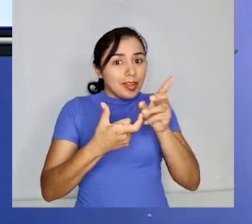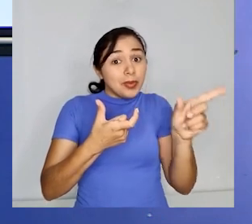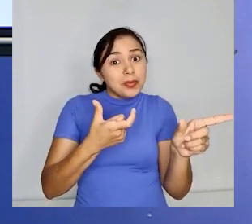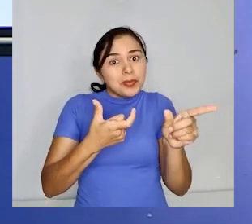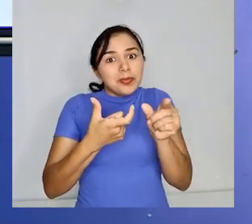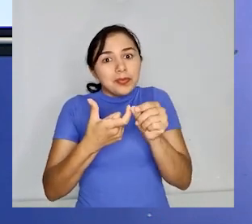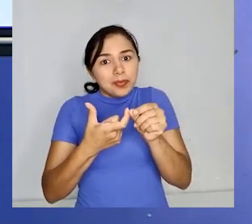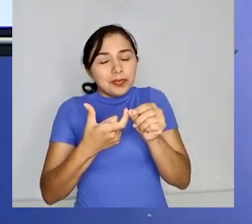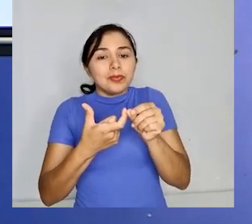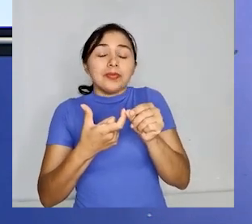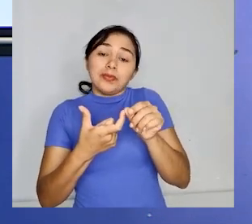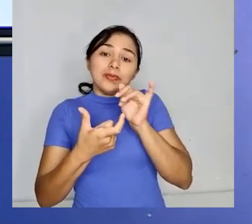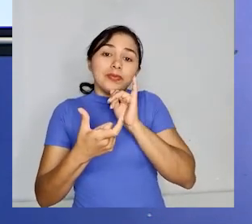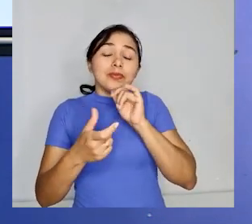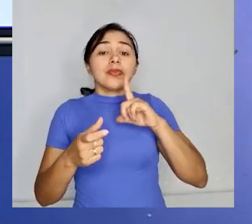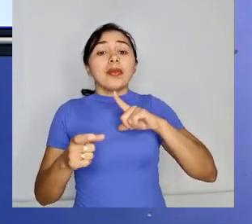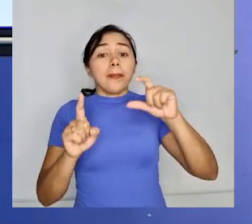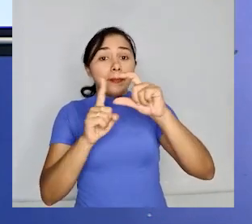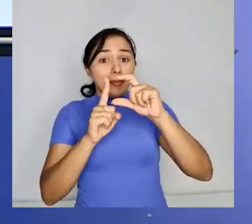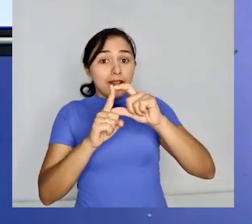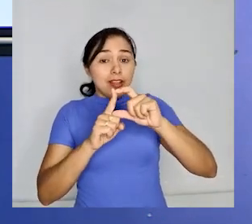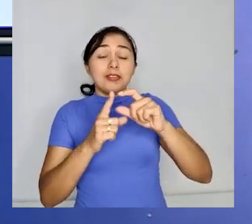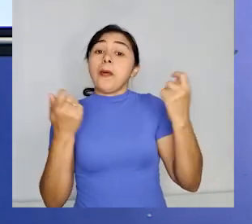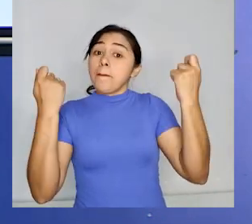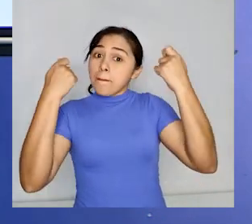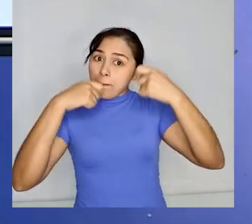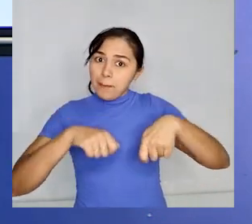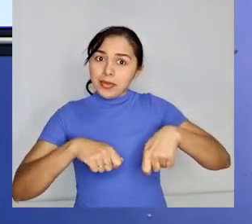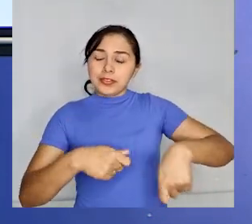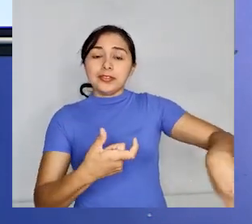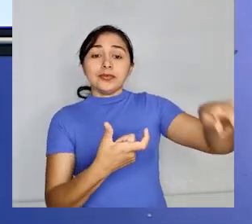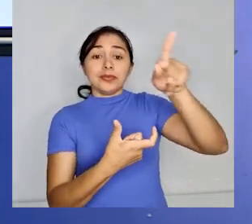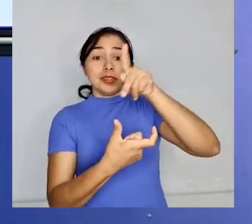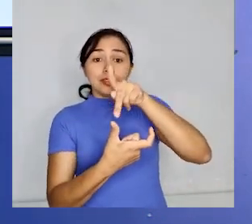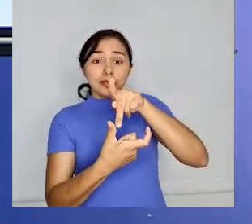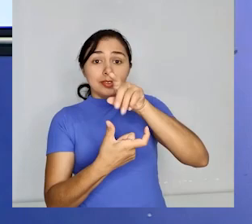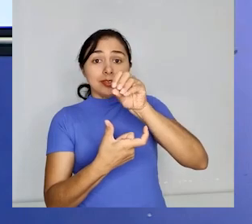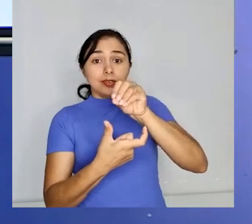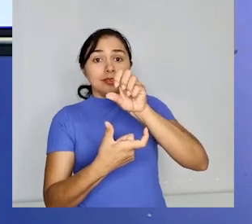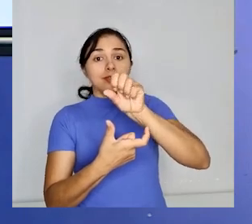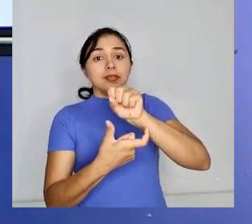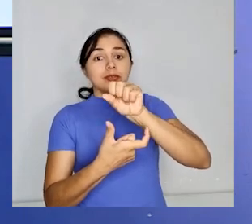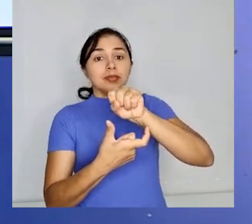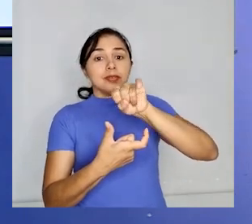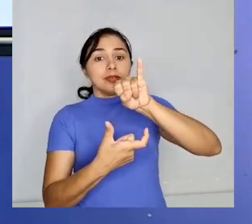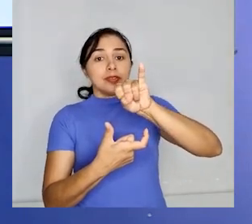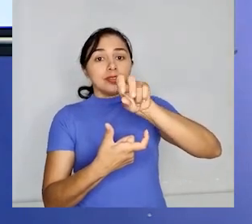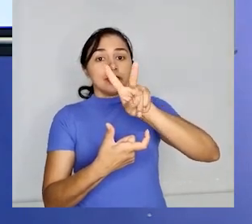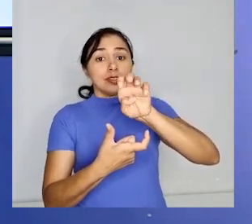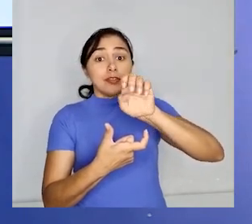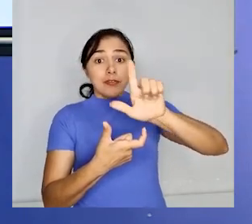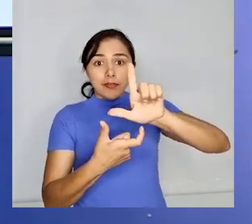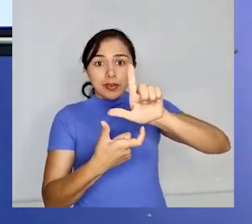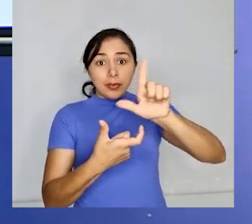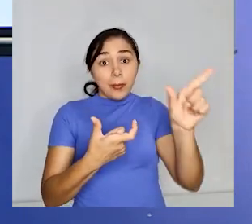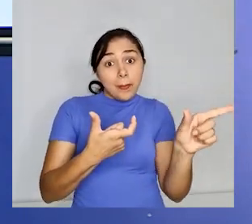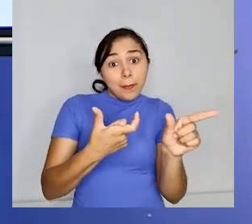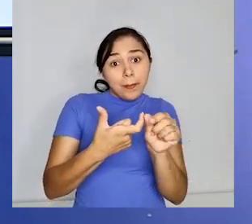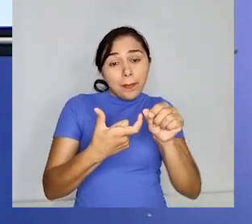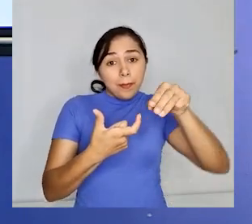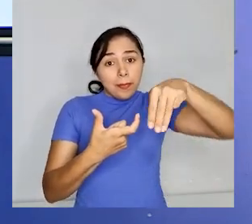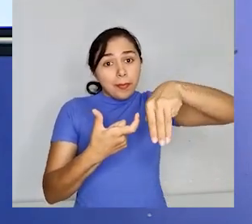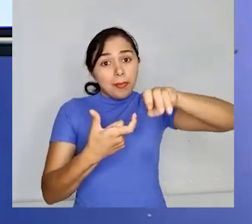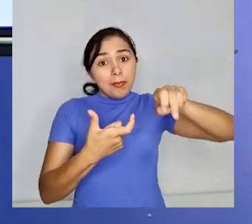possivelmente, que é uma palavra formada a partir do acréscimo do sufixo i ao radical